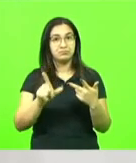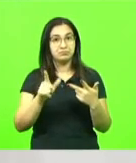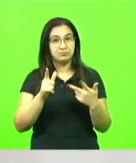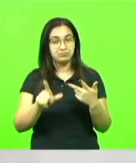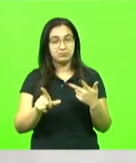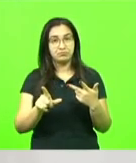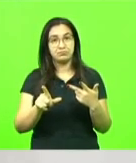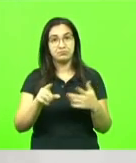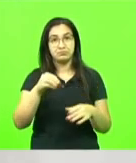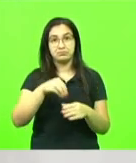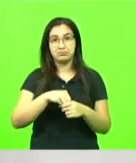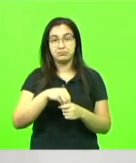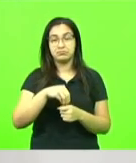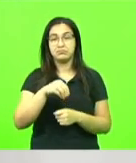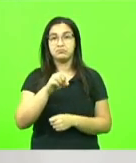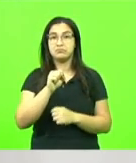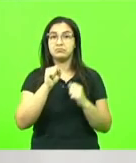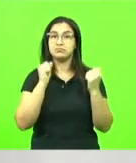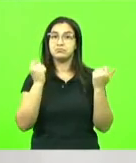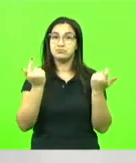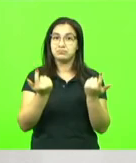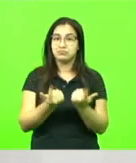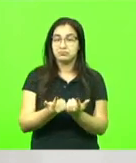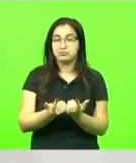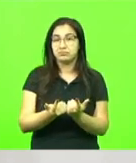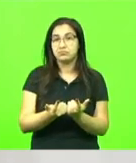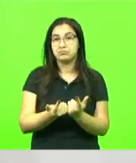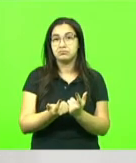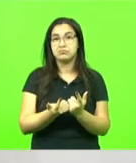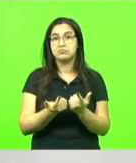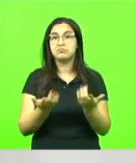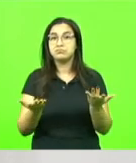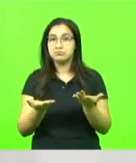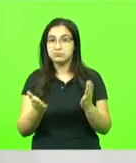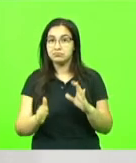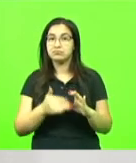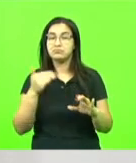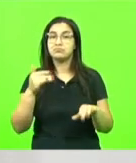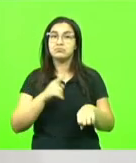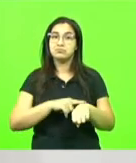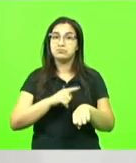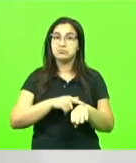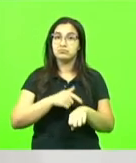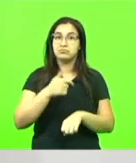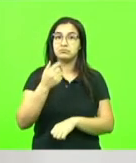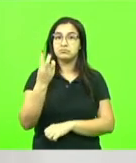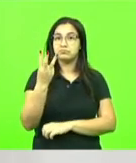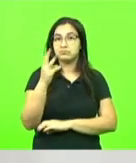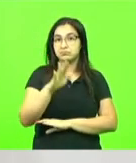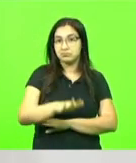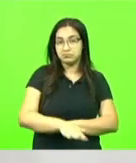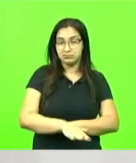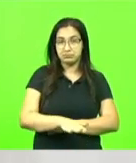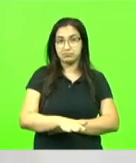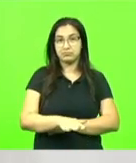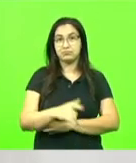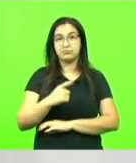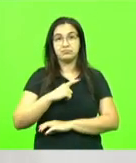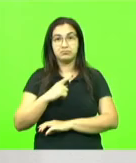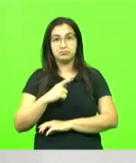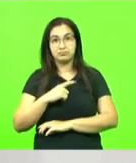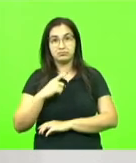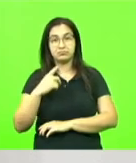Tivemos aí a oportunidade de receber, e agora às 15 horas também iremos receber no nosso gabinete, os